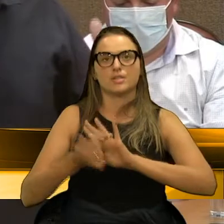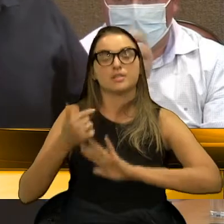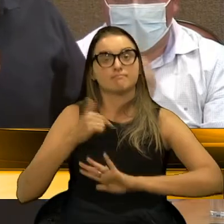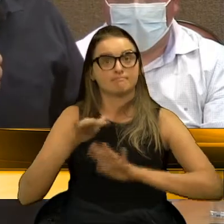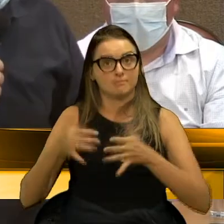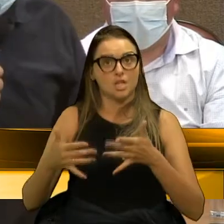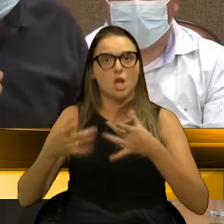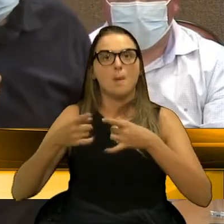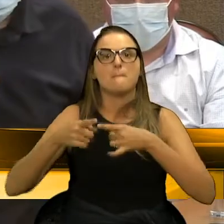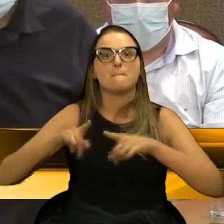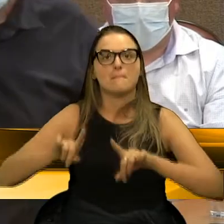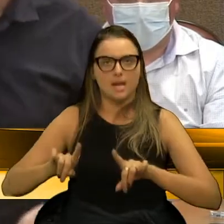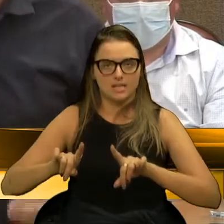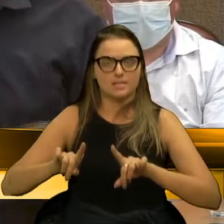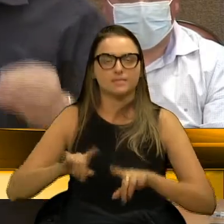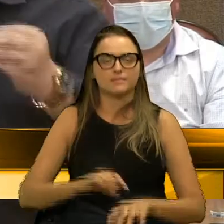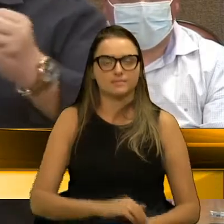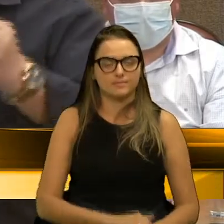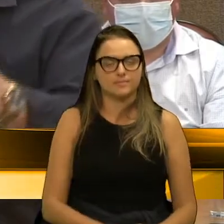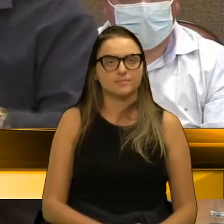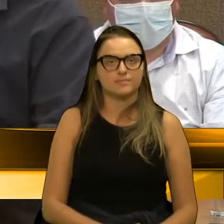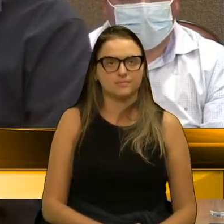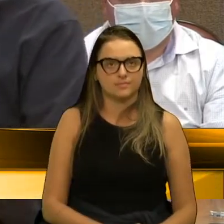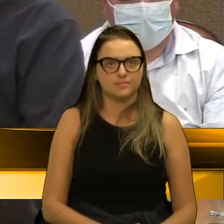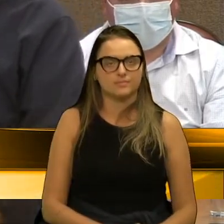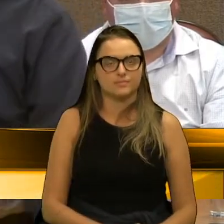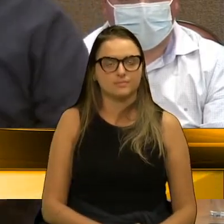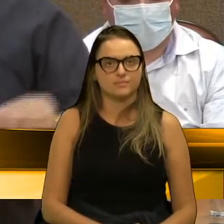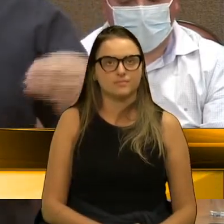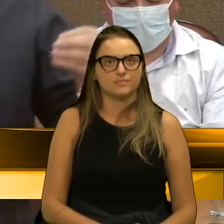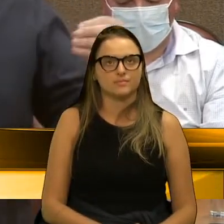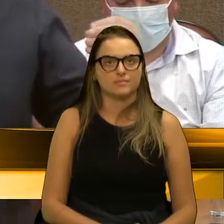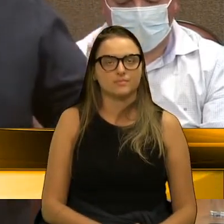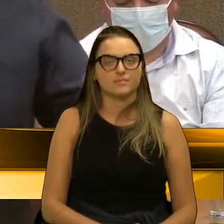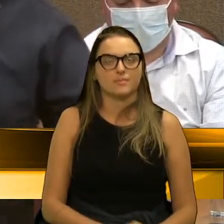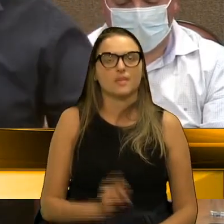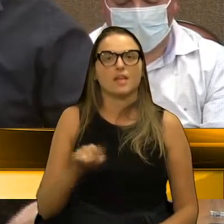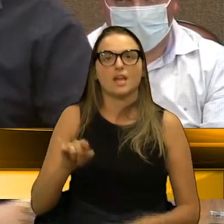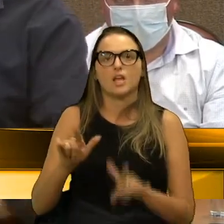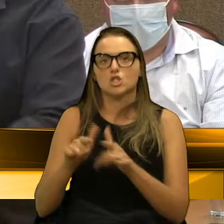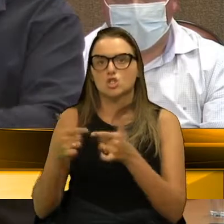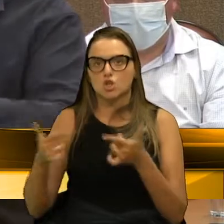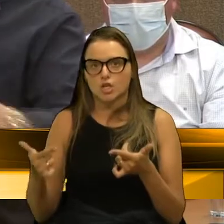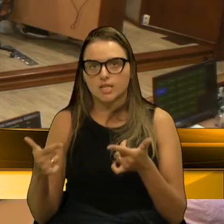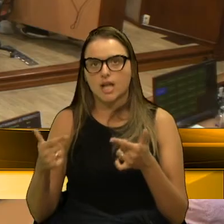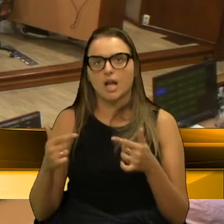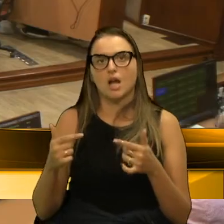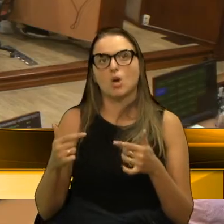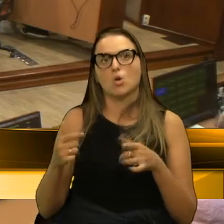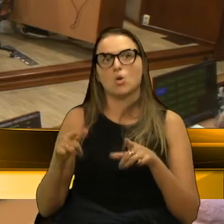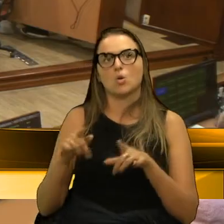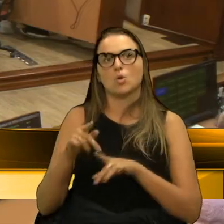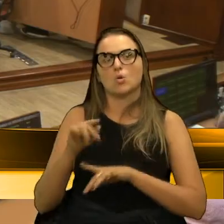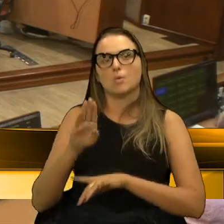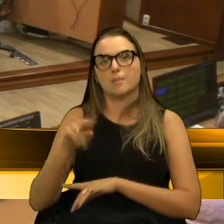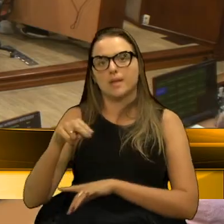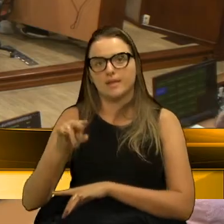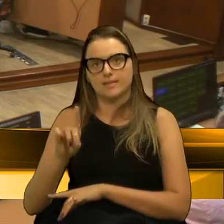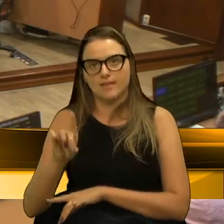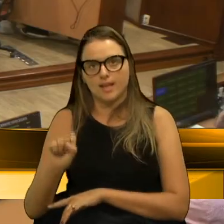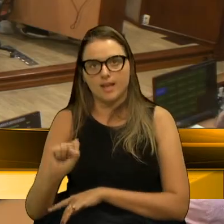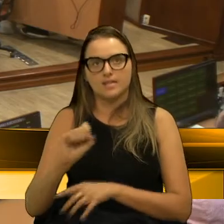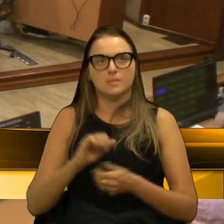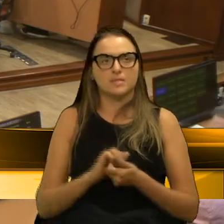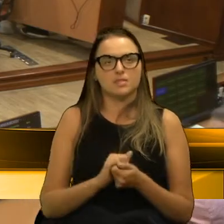Mas foi comprovado, isso em todo mundo está aqui, era jornal mencionando o RBS, passando,